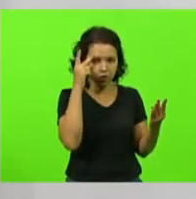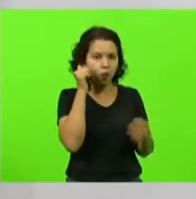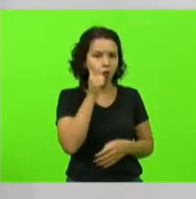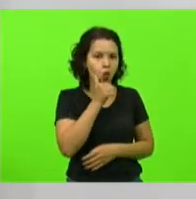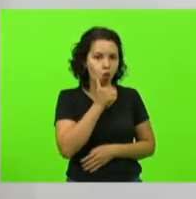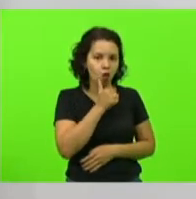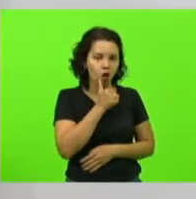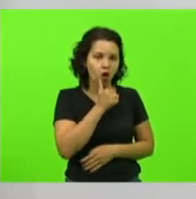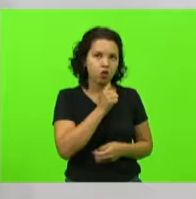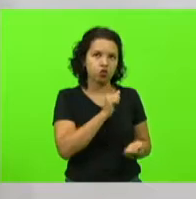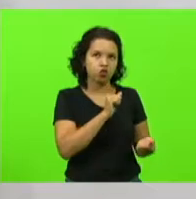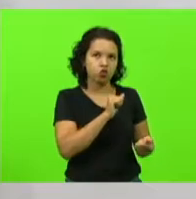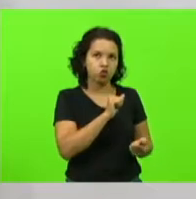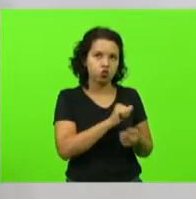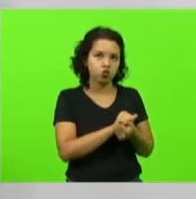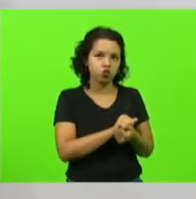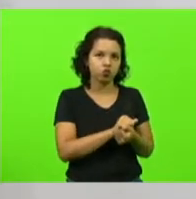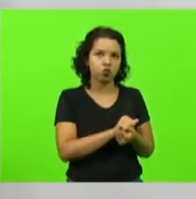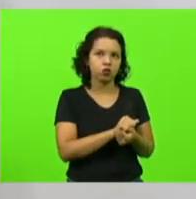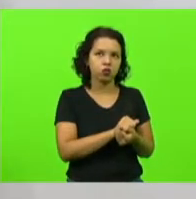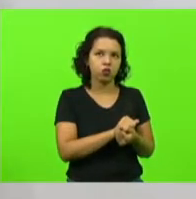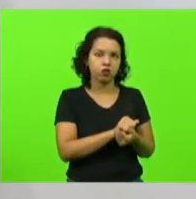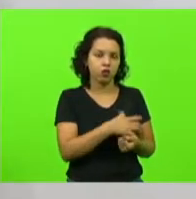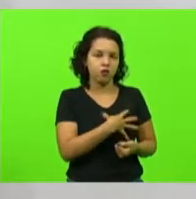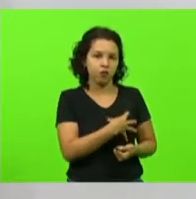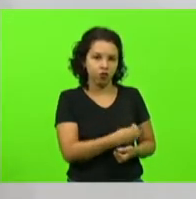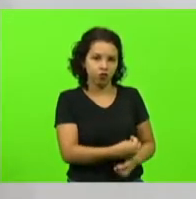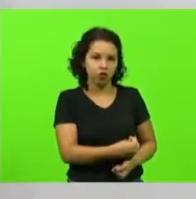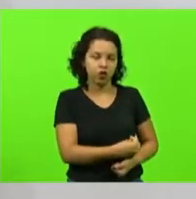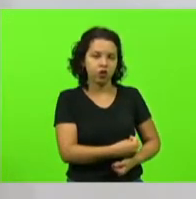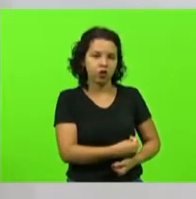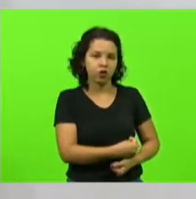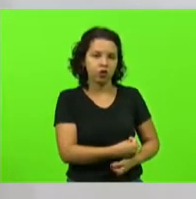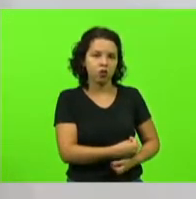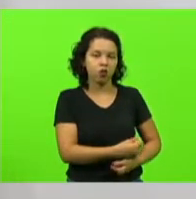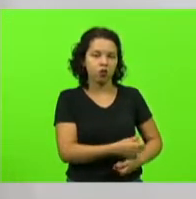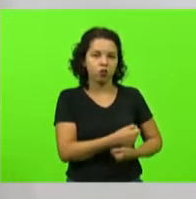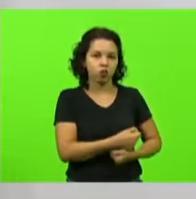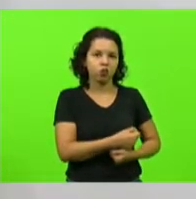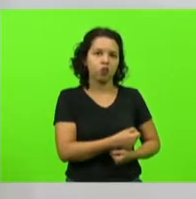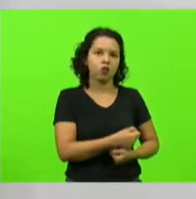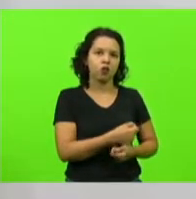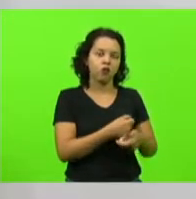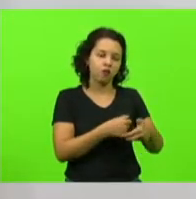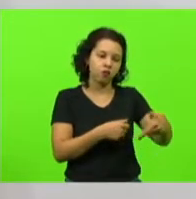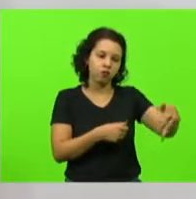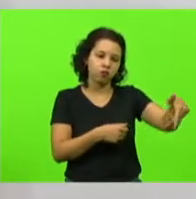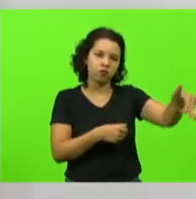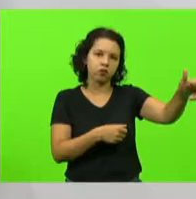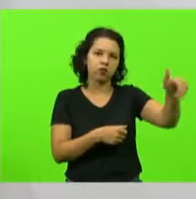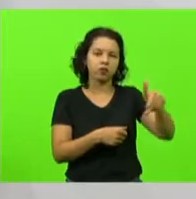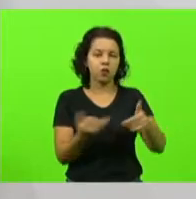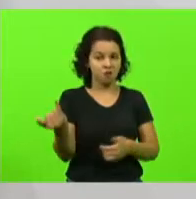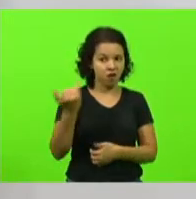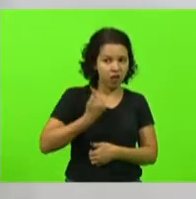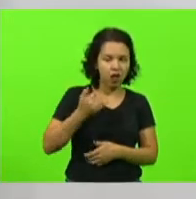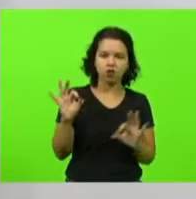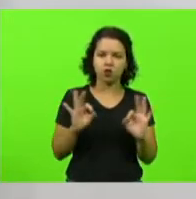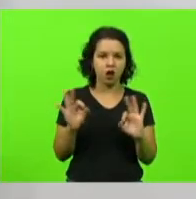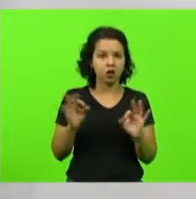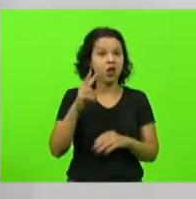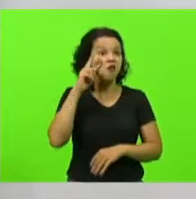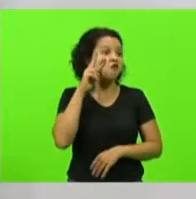enfurquilhado aqui na larga dela, de mão dada com o outro. Isso ninguém me contou, eu vi isso uma